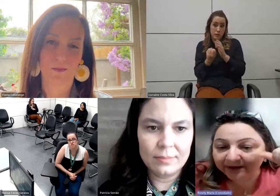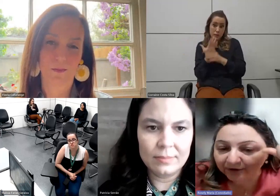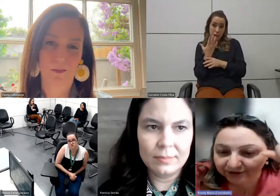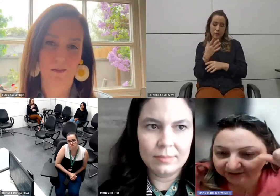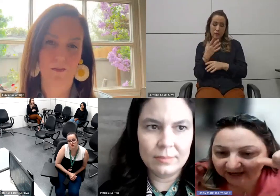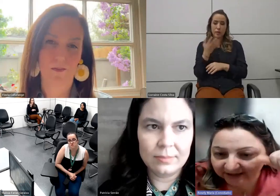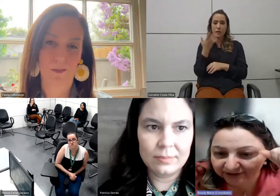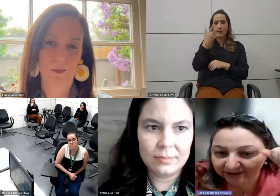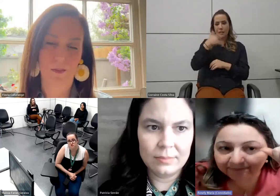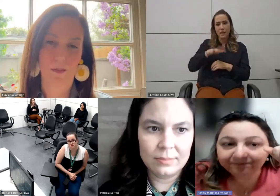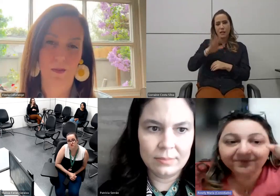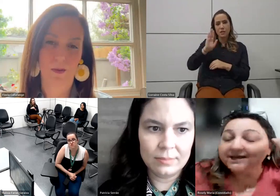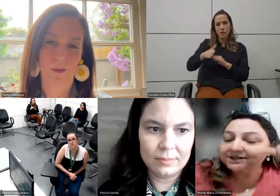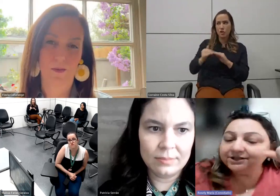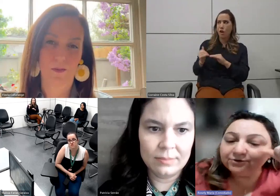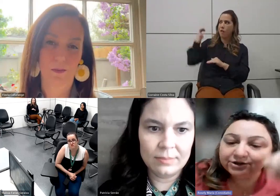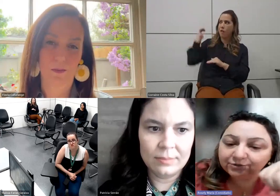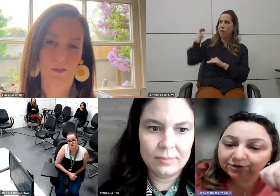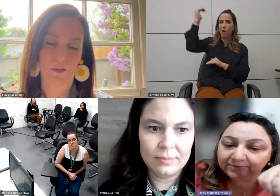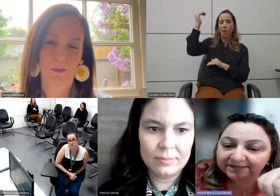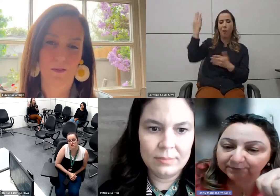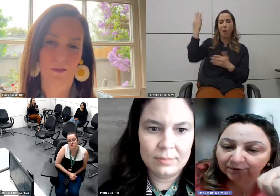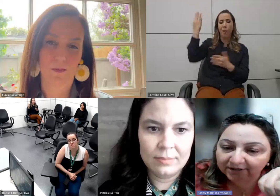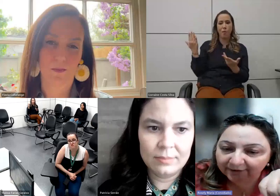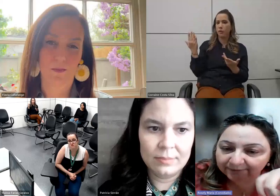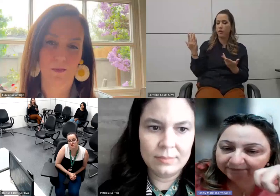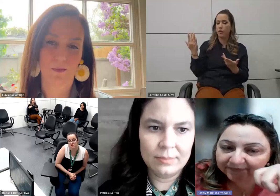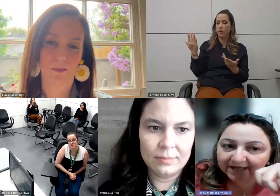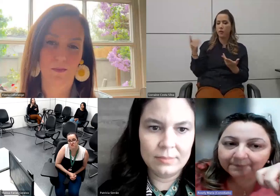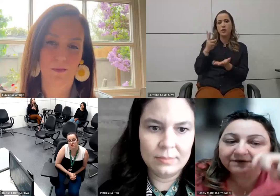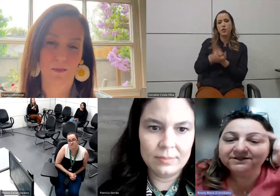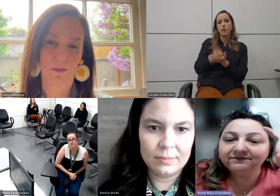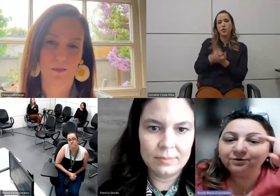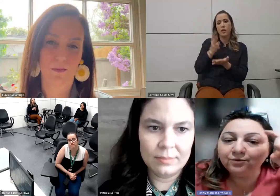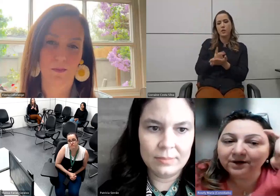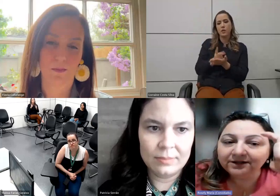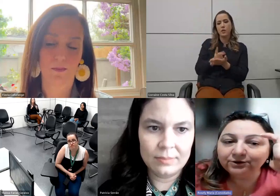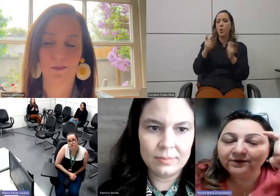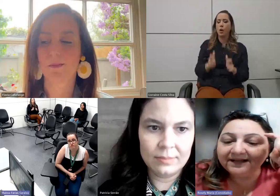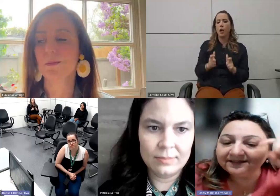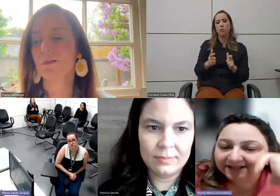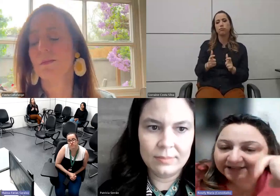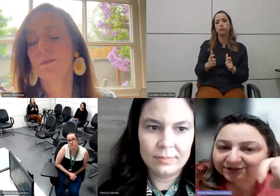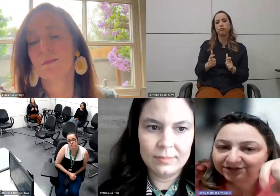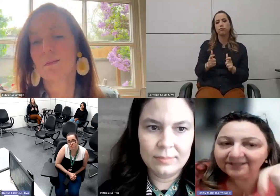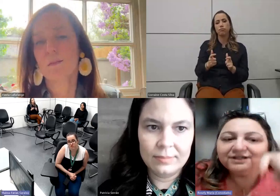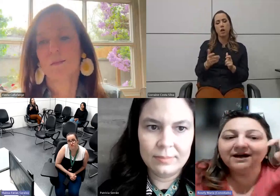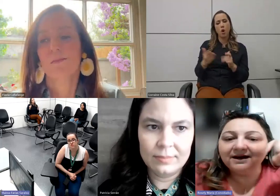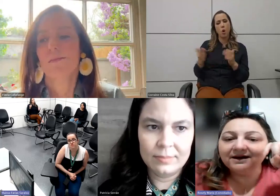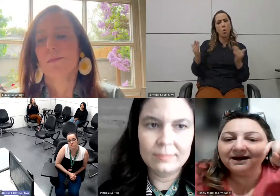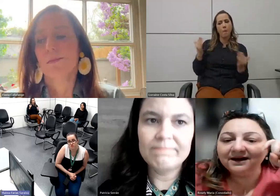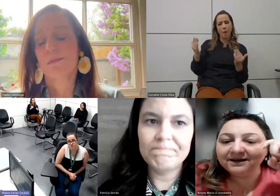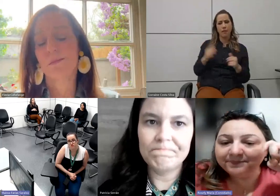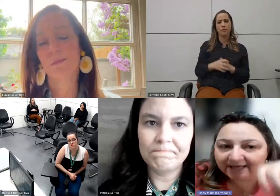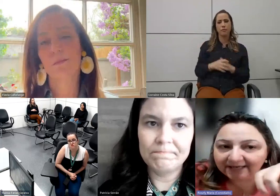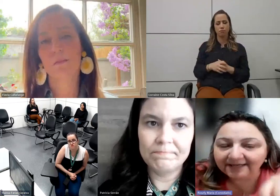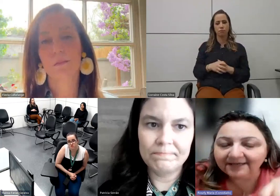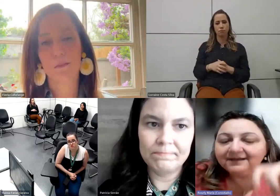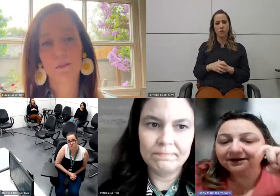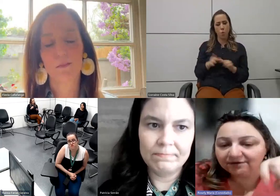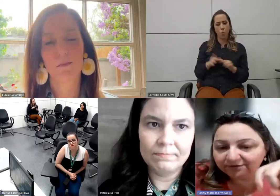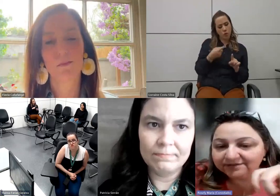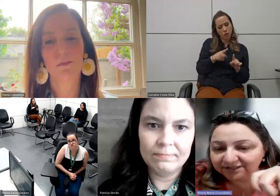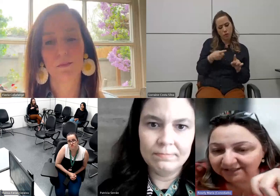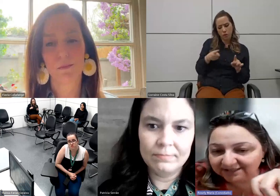Crianças já são maior de idade e a gente continua no mesmo local para você ver o quanto é triste e